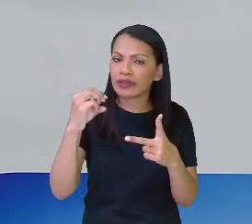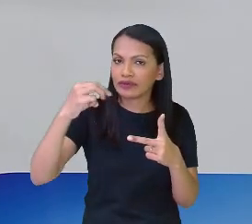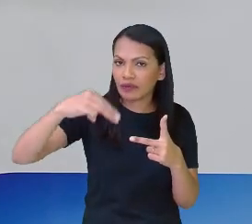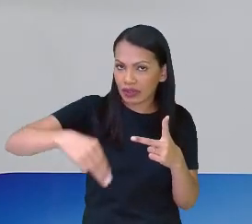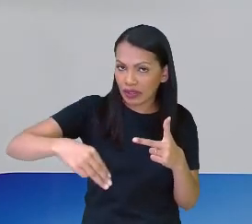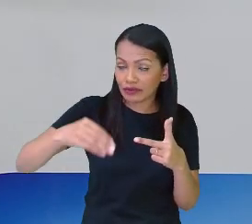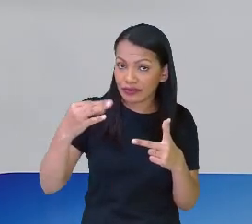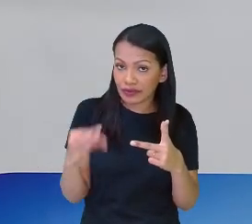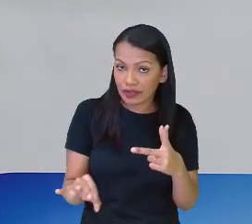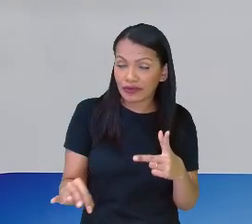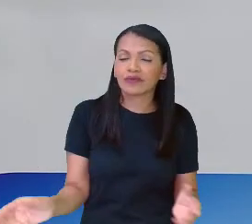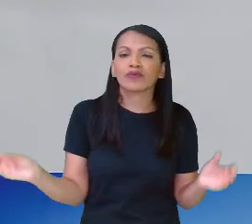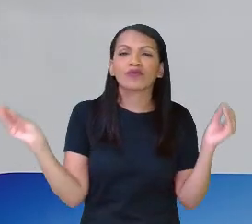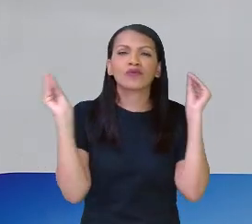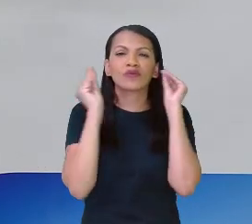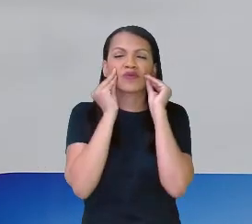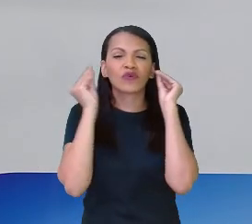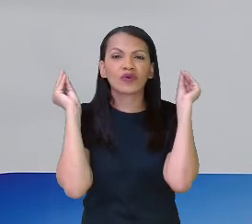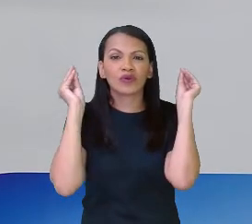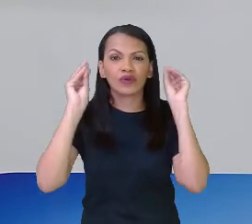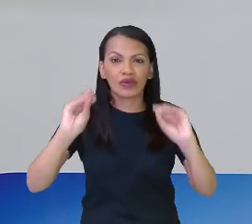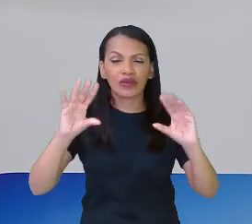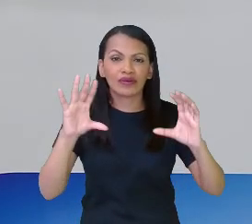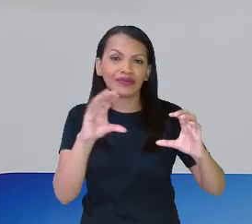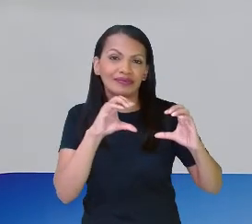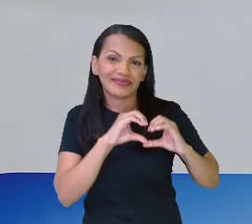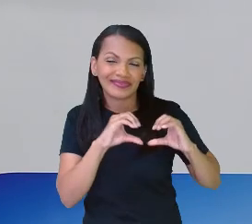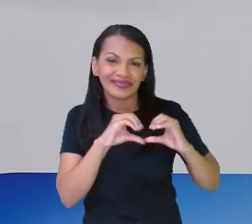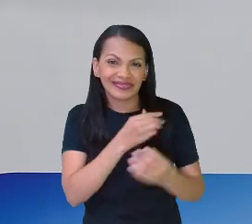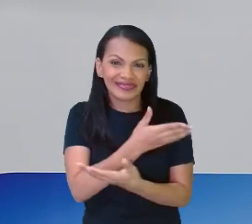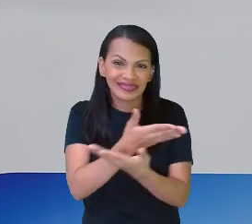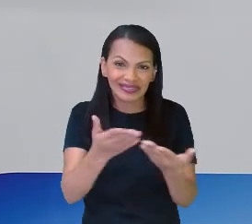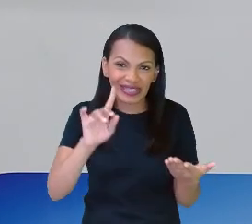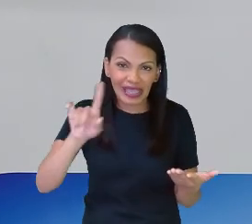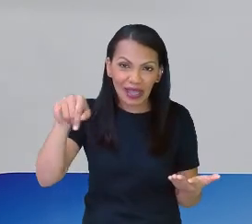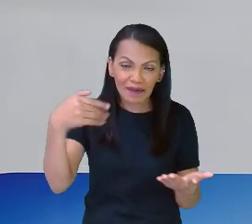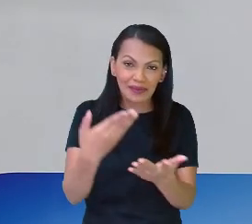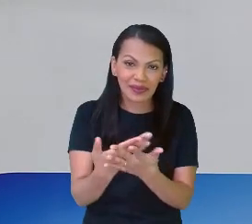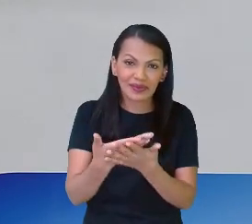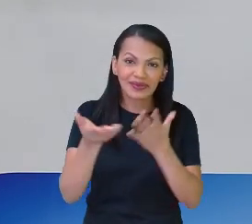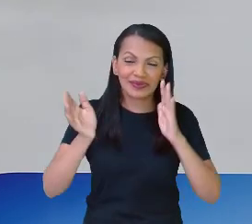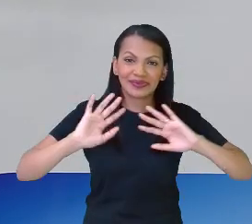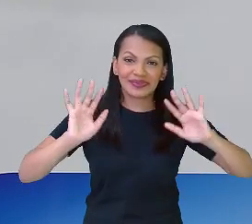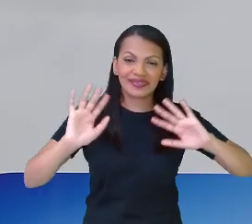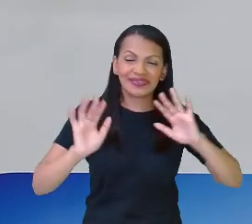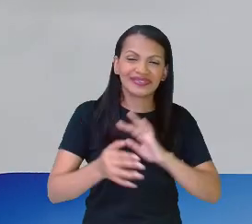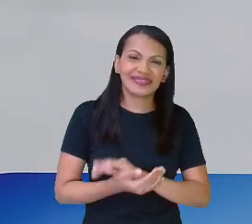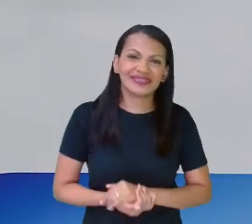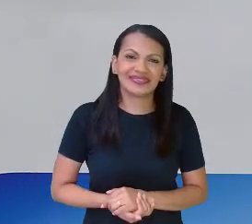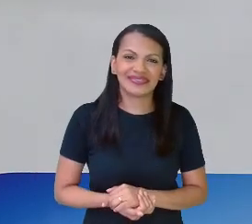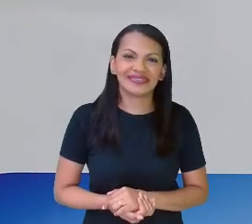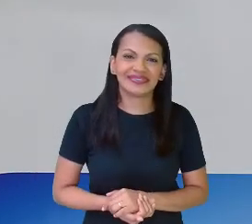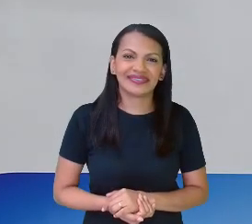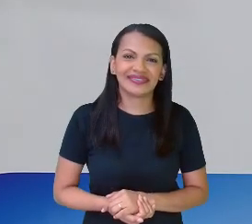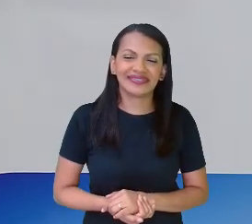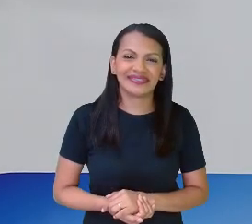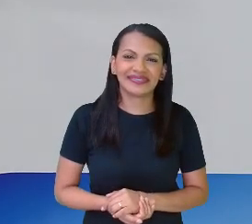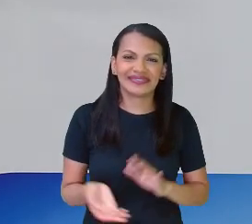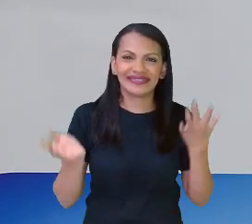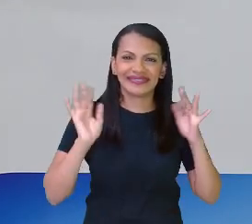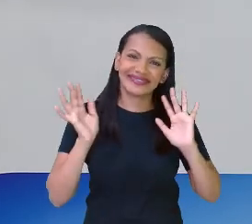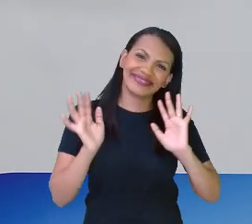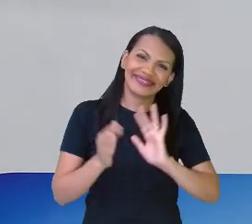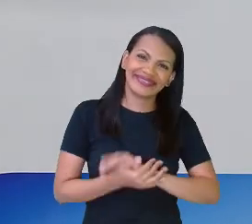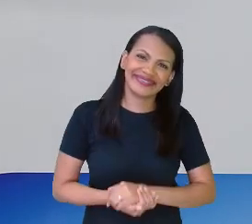Então, minha gente, um ó, cheiro grande no coração de vocês e até a próxima aula. Tchau, tchau,